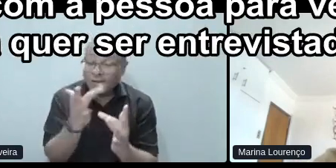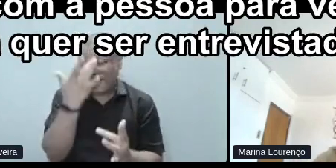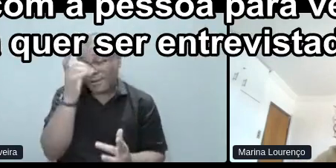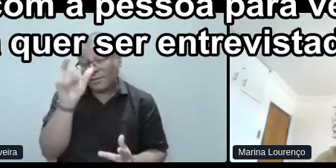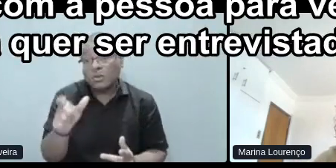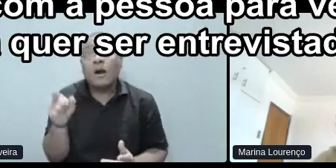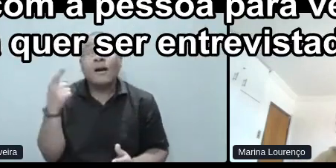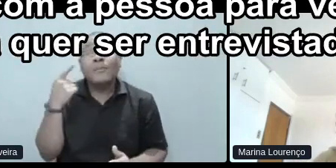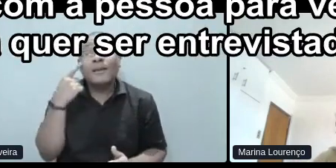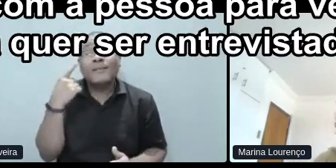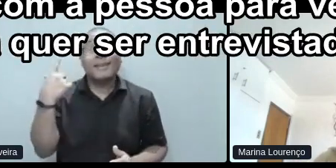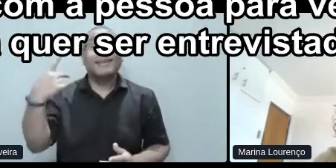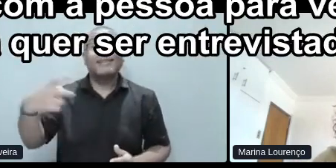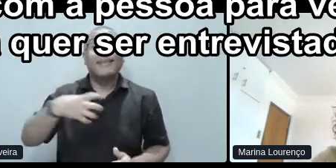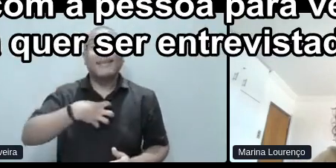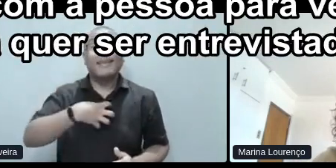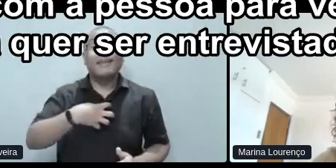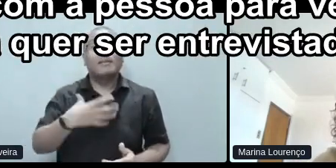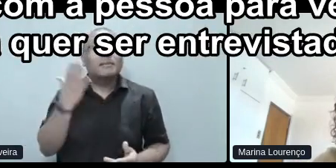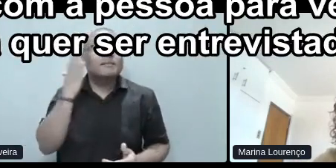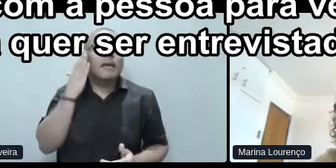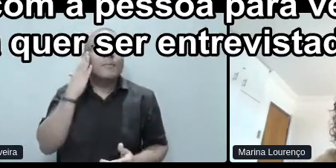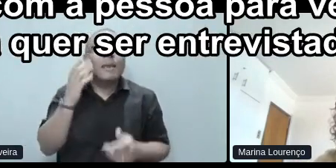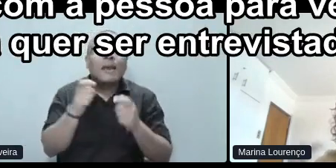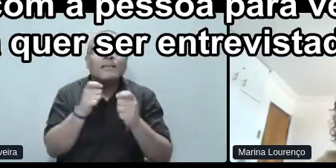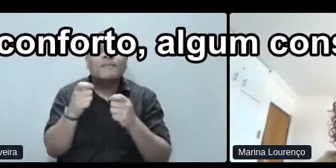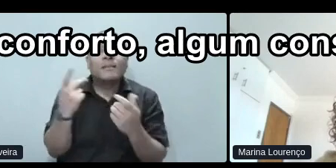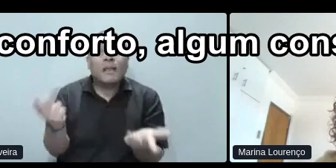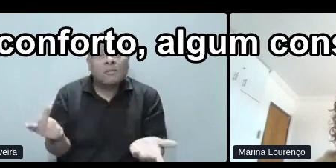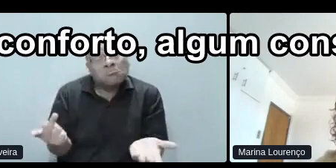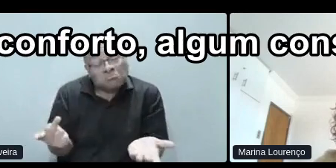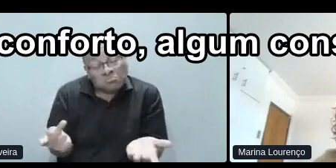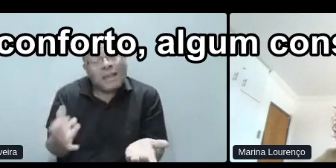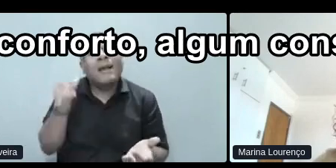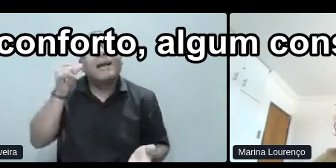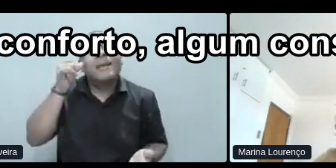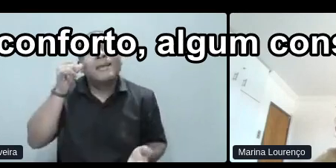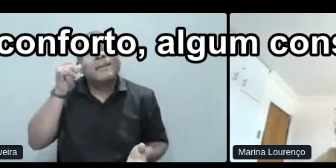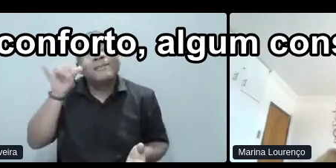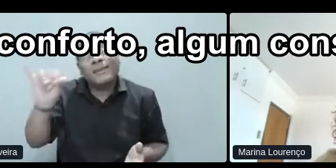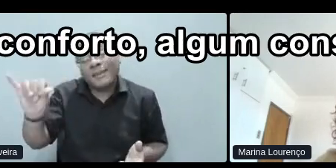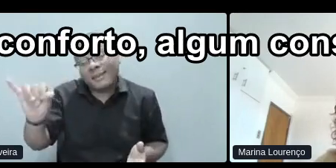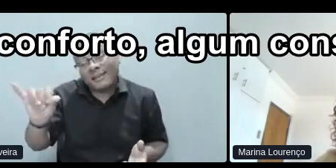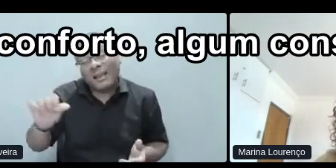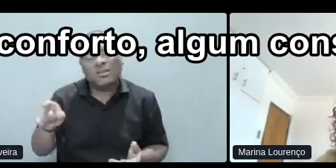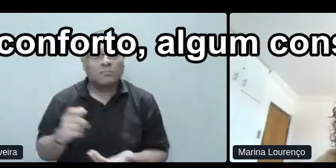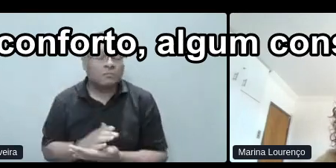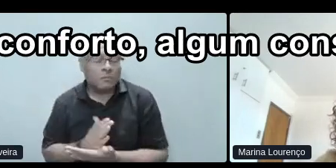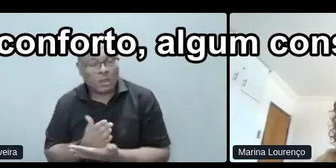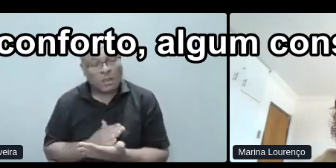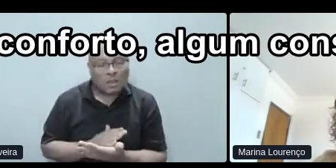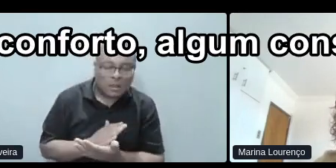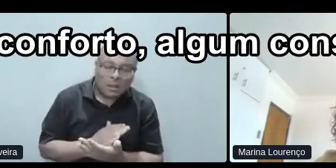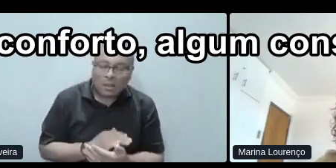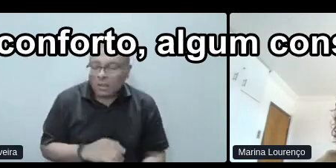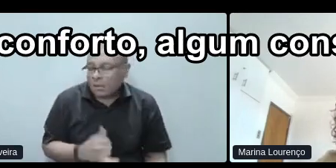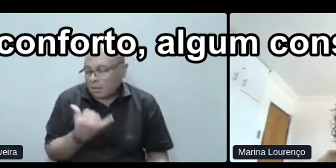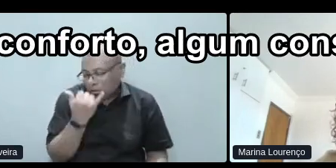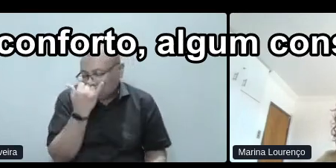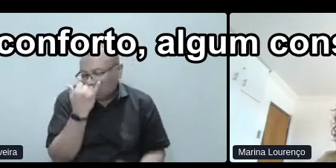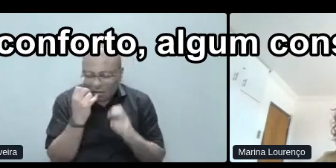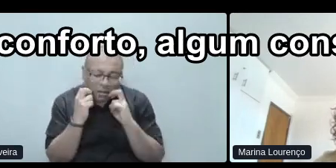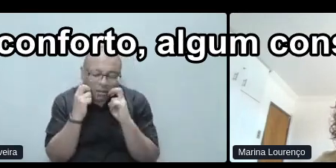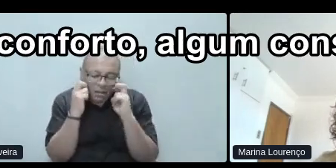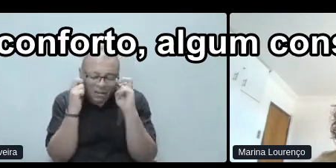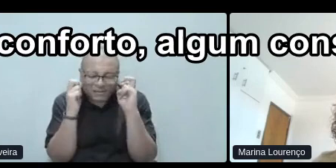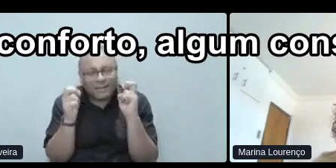para ver como, a forma que ela quer ser entrevistada, né, até para evitar um desconforto, algum constrangimento,